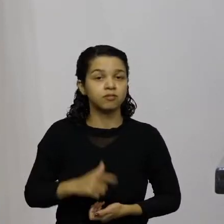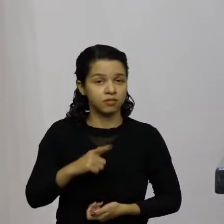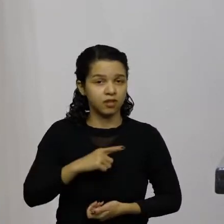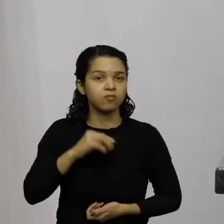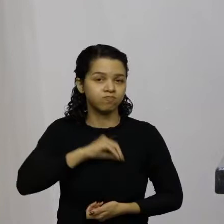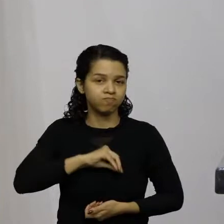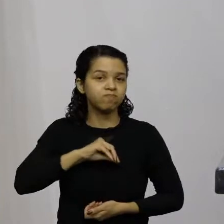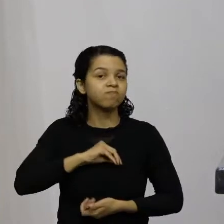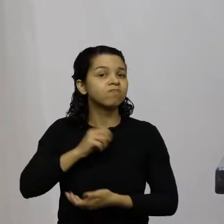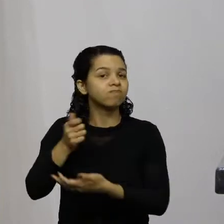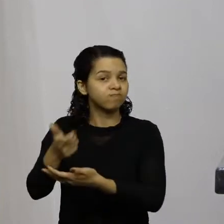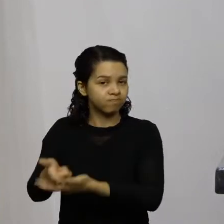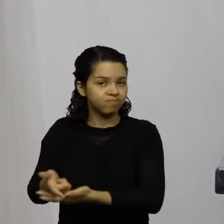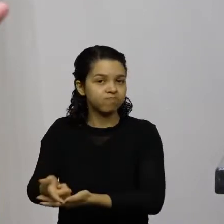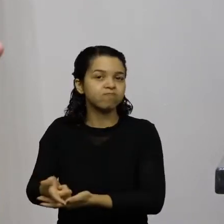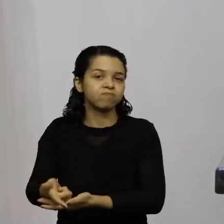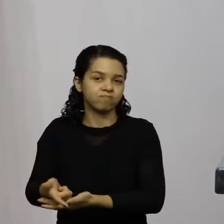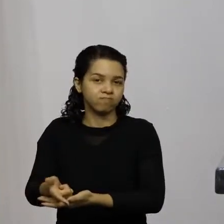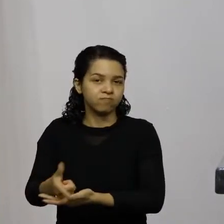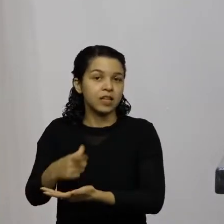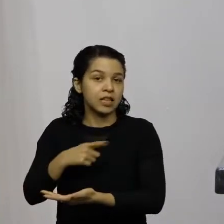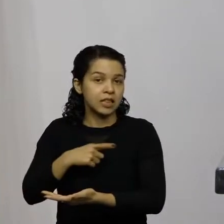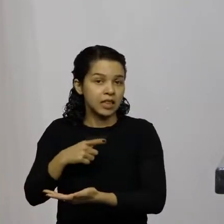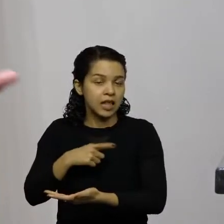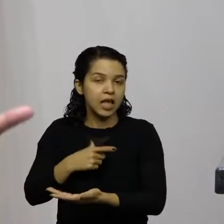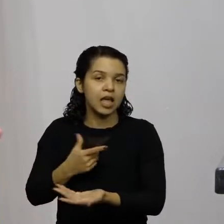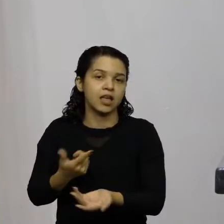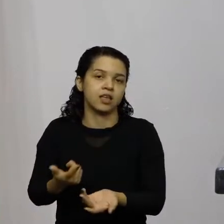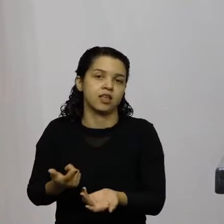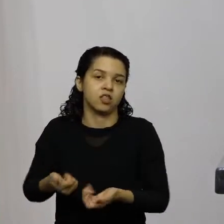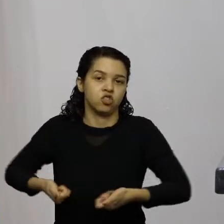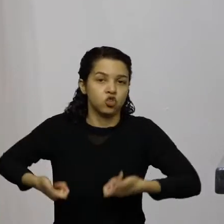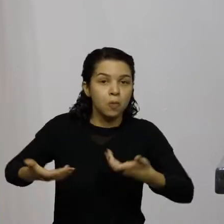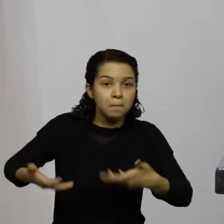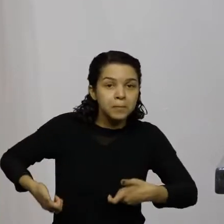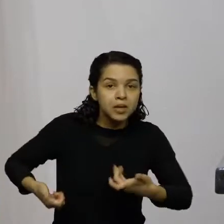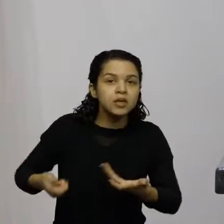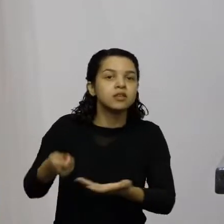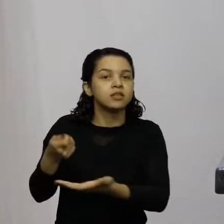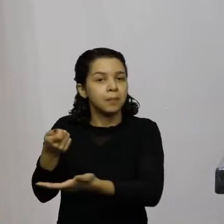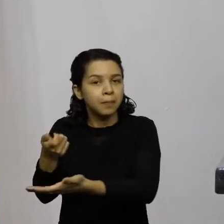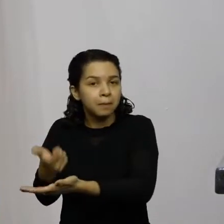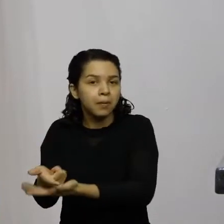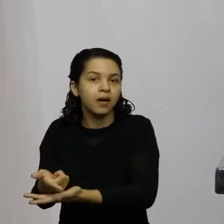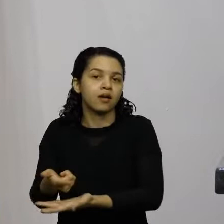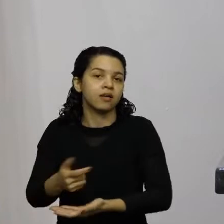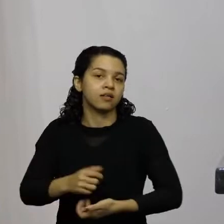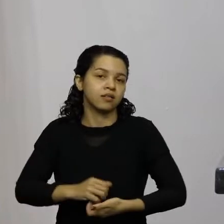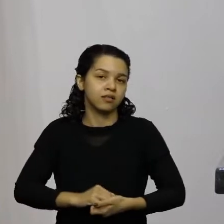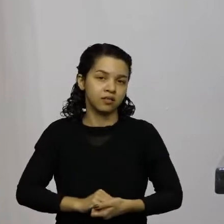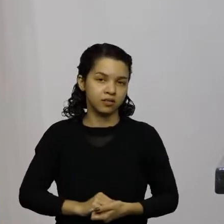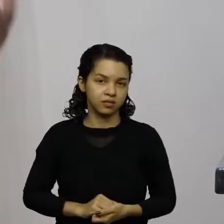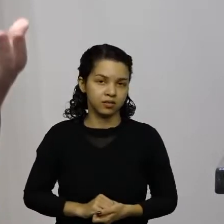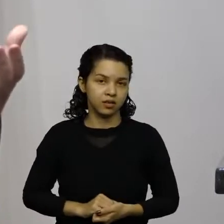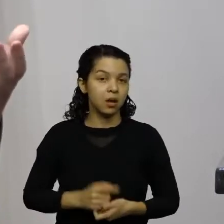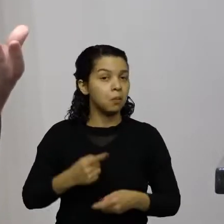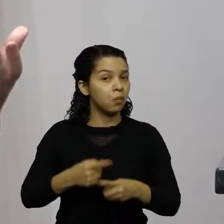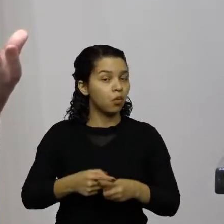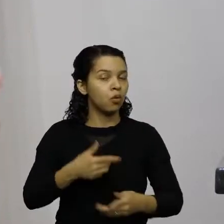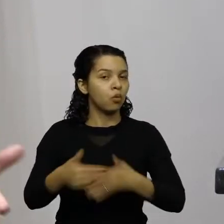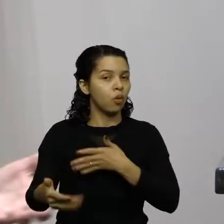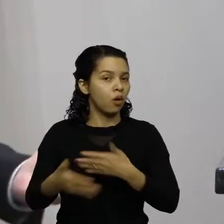tem cachê tem pagamento de despesa porque qualquer evento